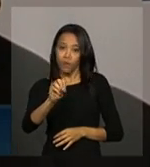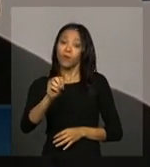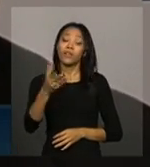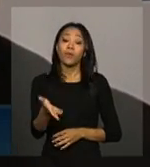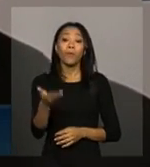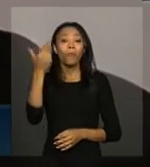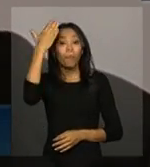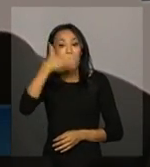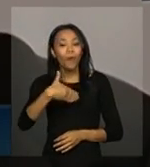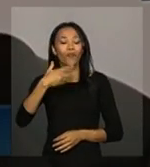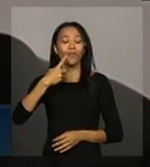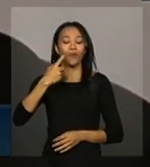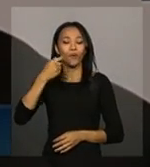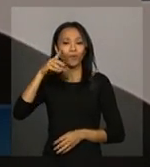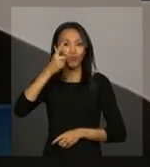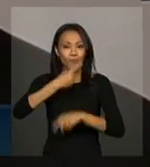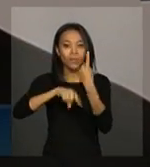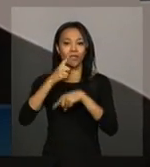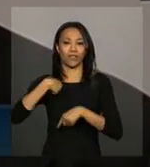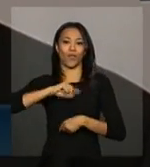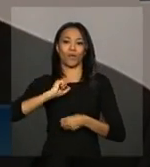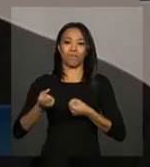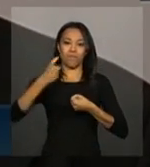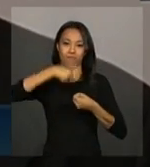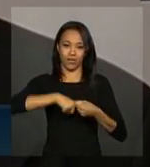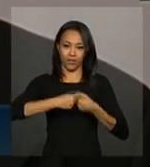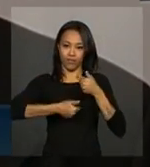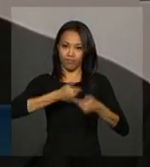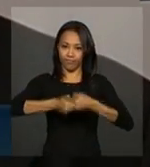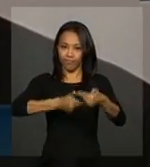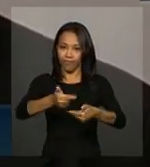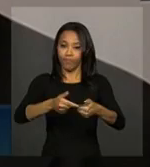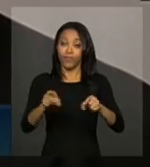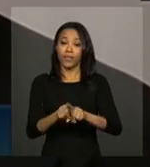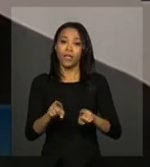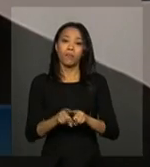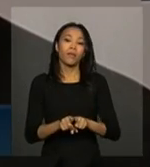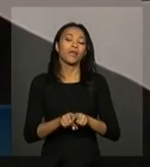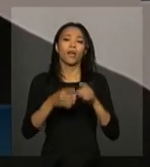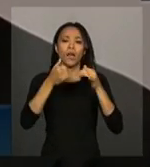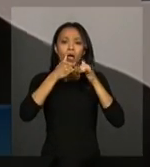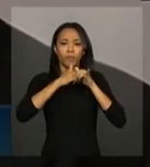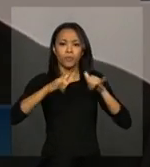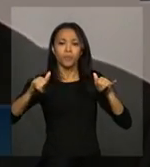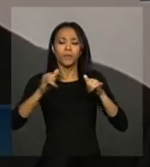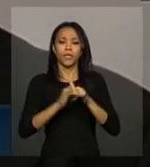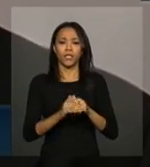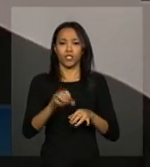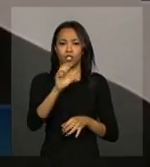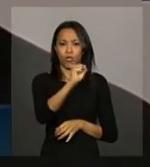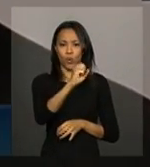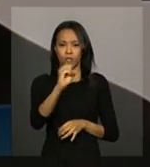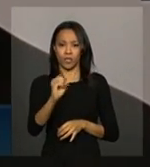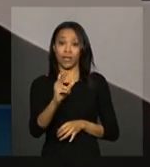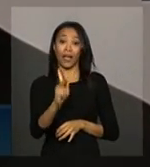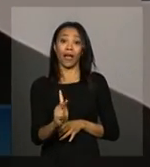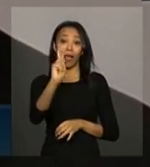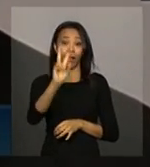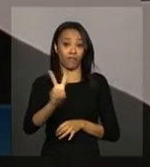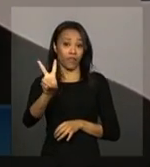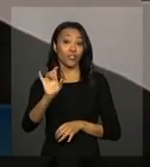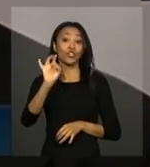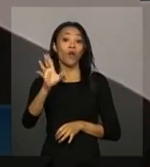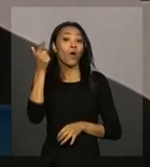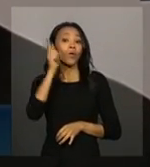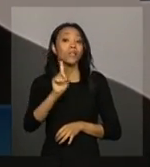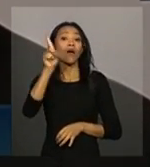dessa nossa parceria. Linhas de 800 KV no mundo, nós temos hoje, que eu acho que em operação, só na China.